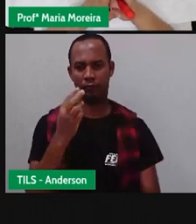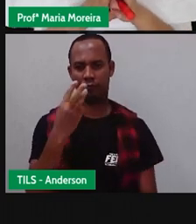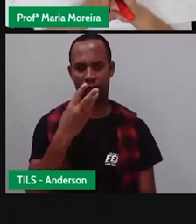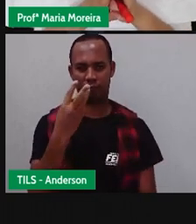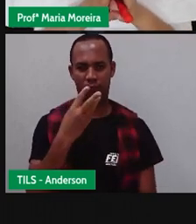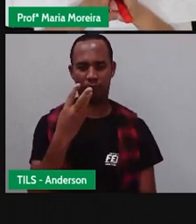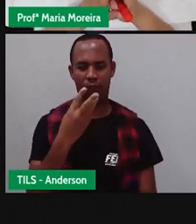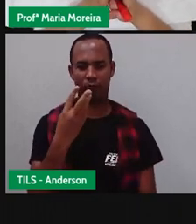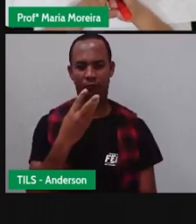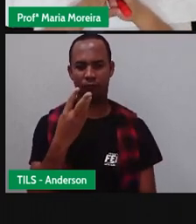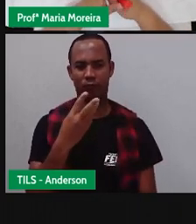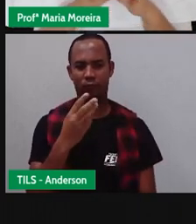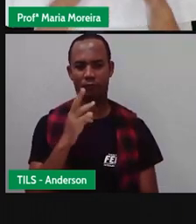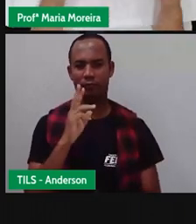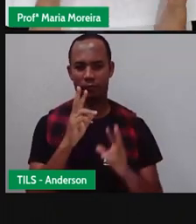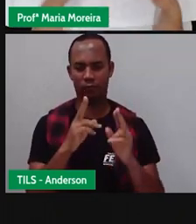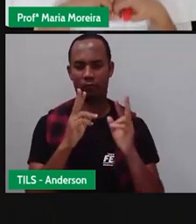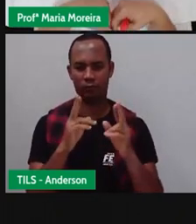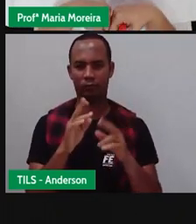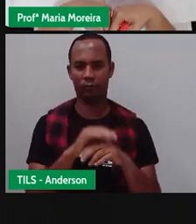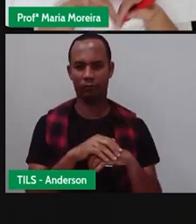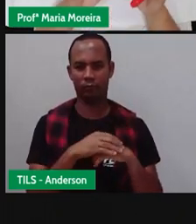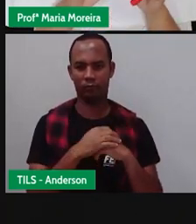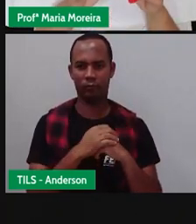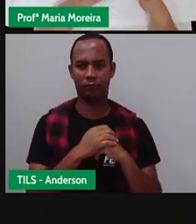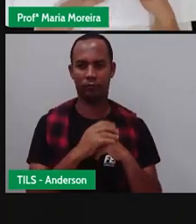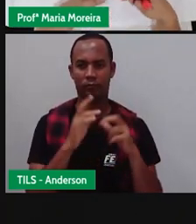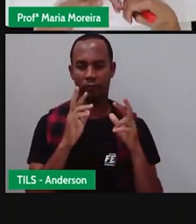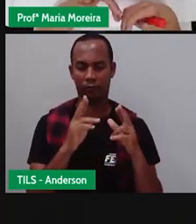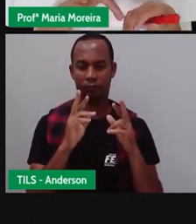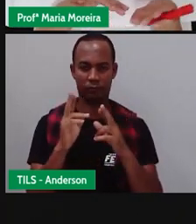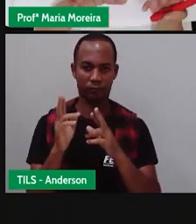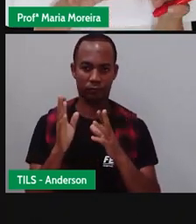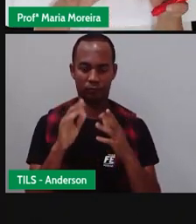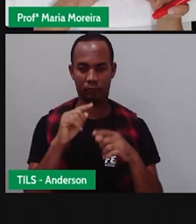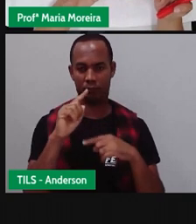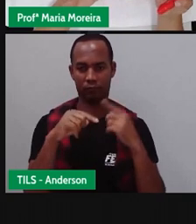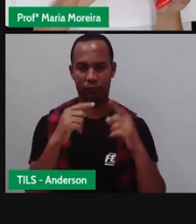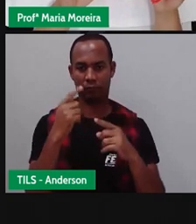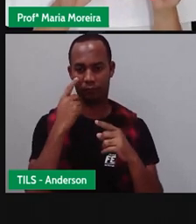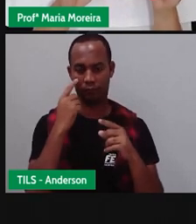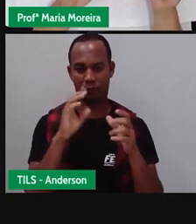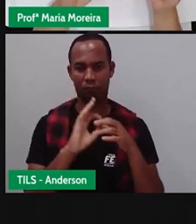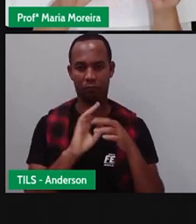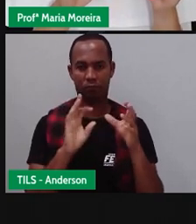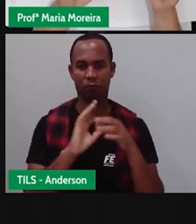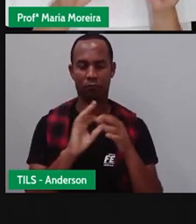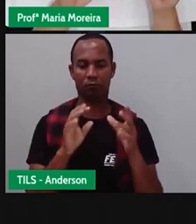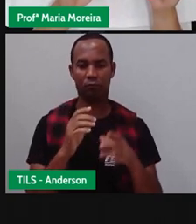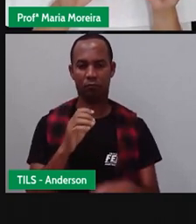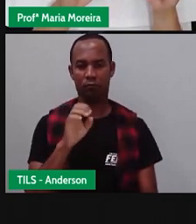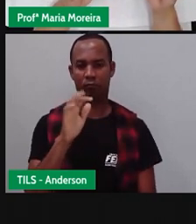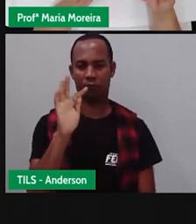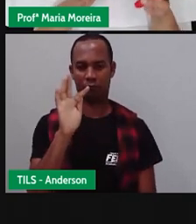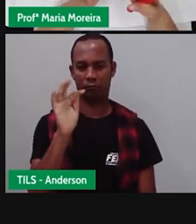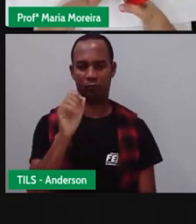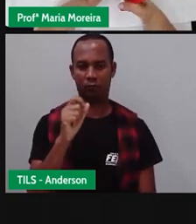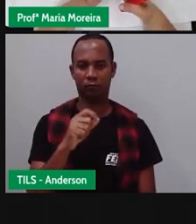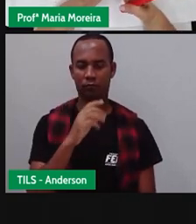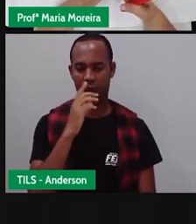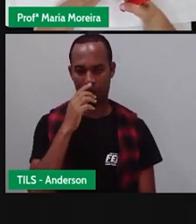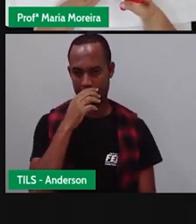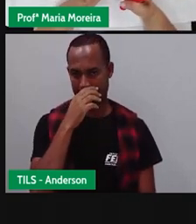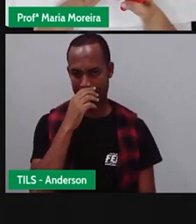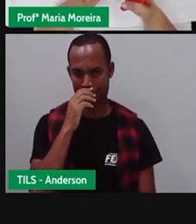vezes a mesma metodologia, né? Da mesma maneira. Então, a prova vai deixar vocês livres para fazerem aí a letra F. Na